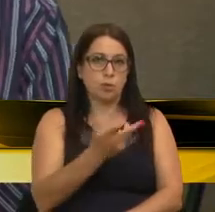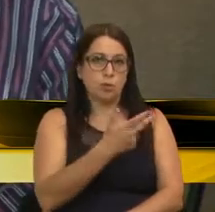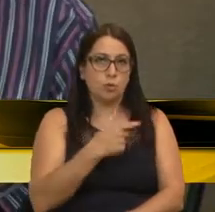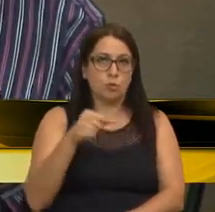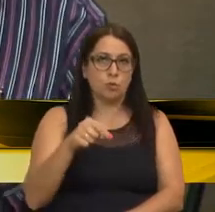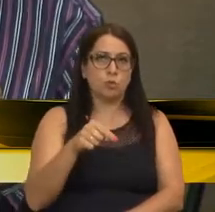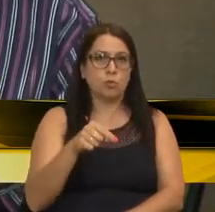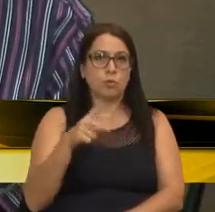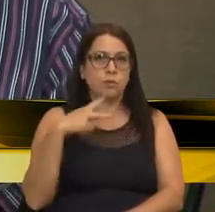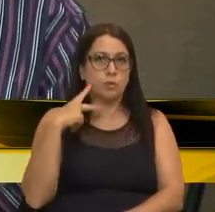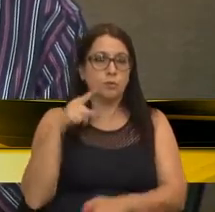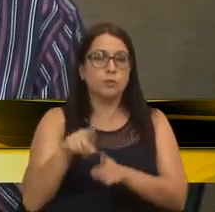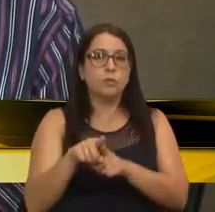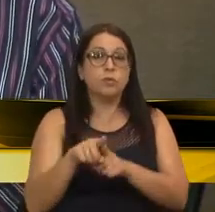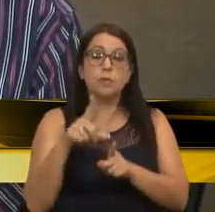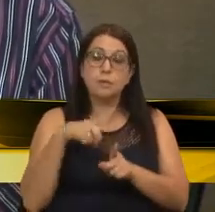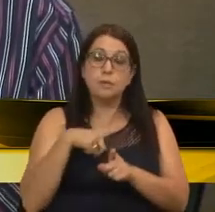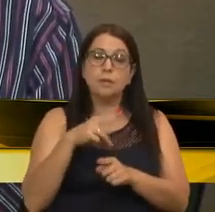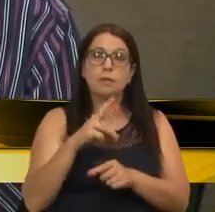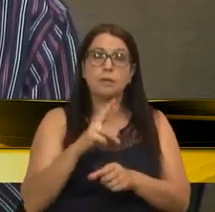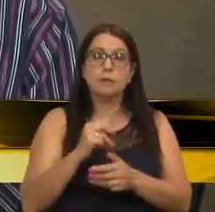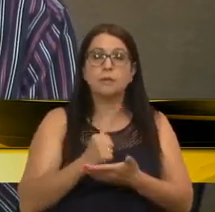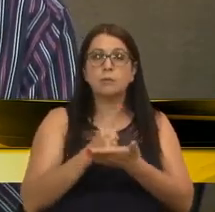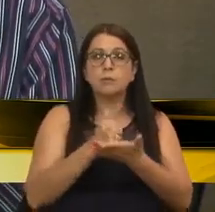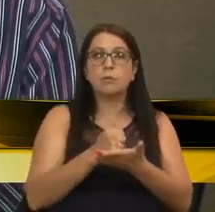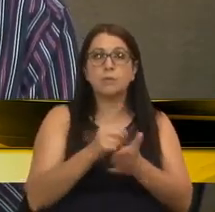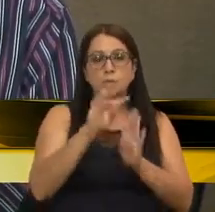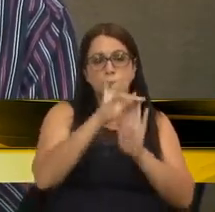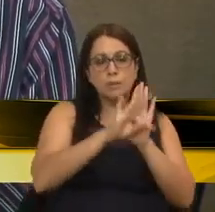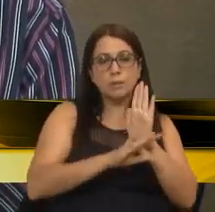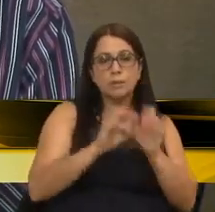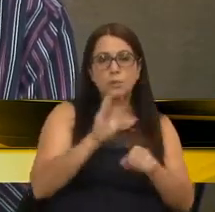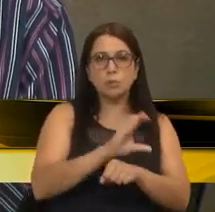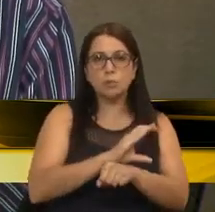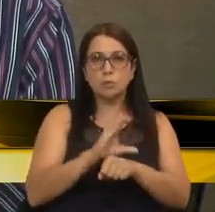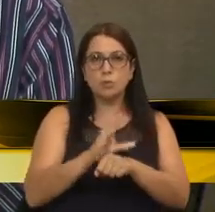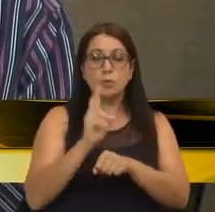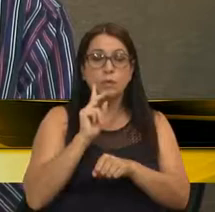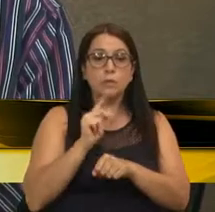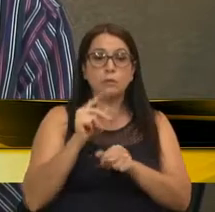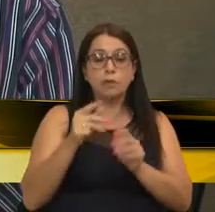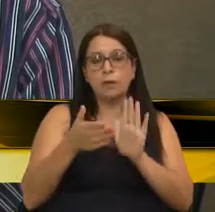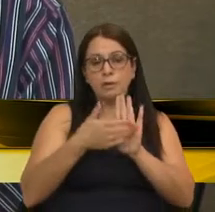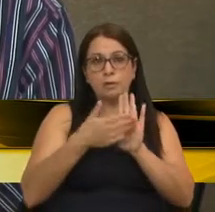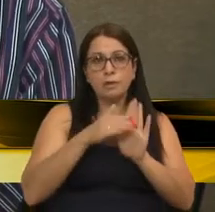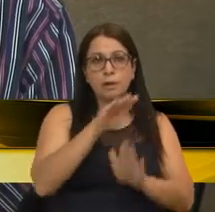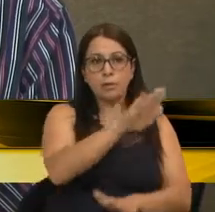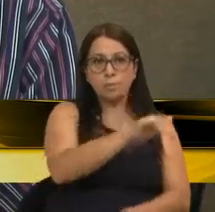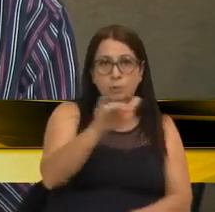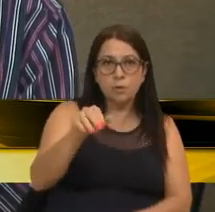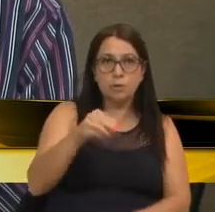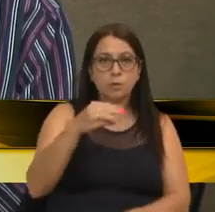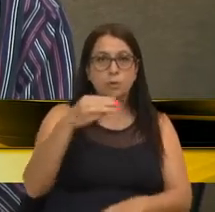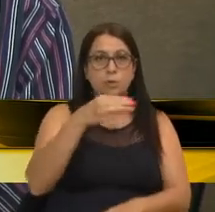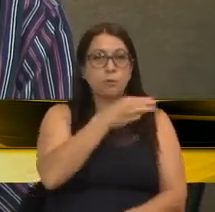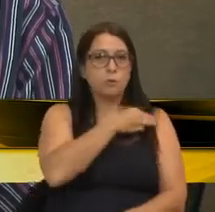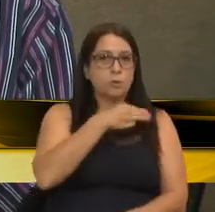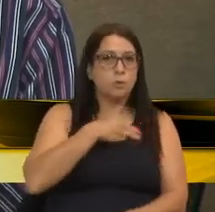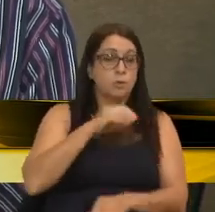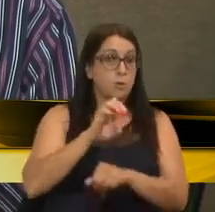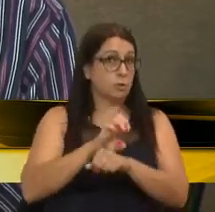encontra respaldo no texto constitucional que prevê a convocação dos ministros de Estado, bem como